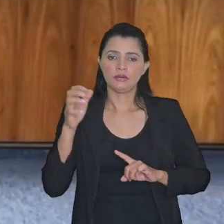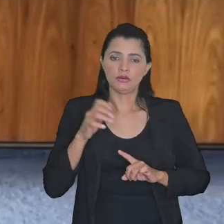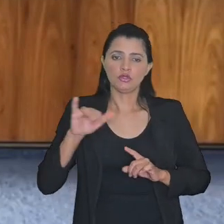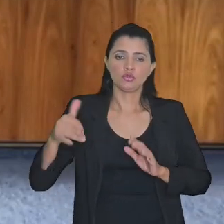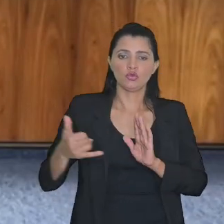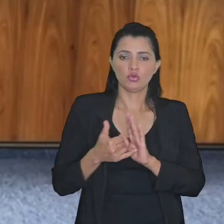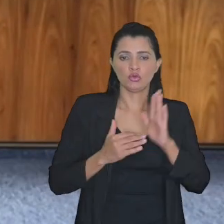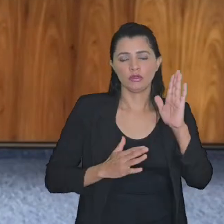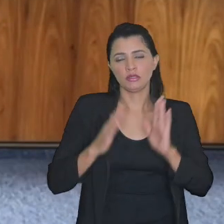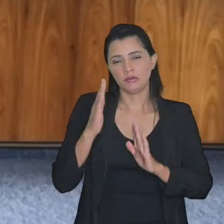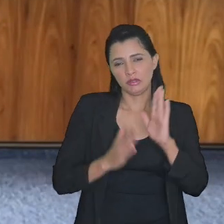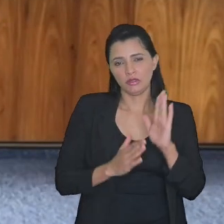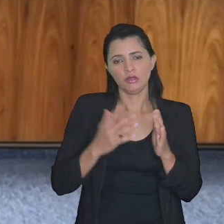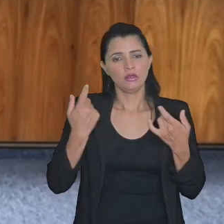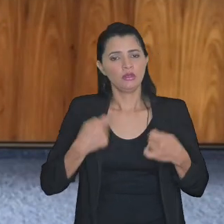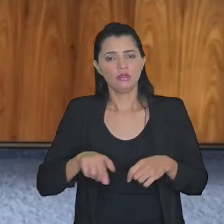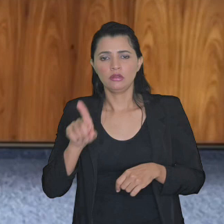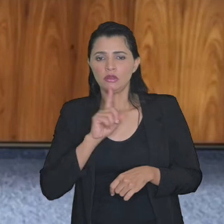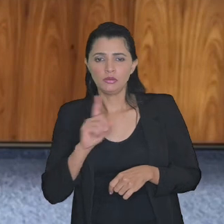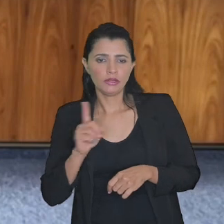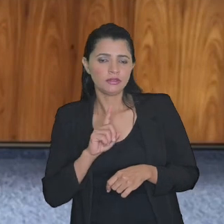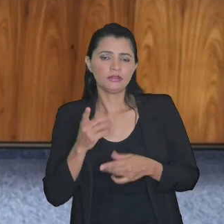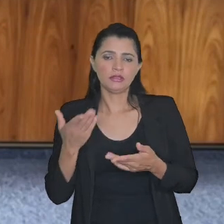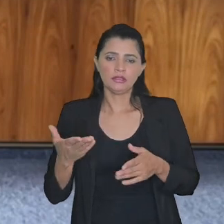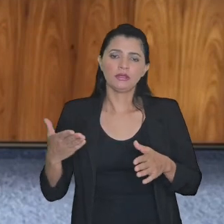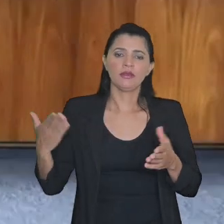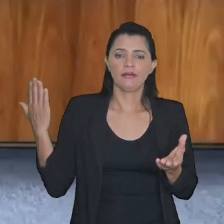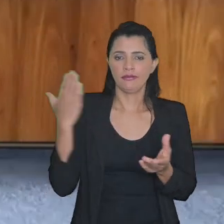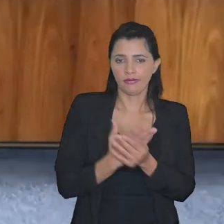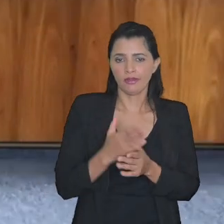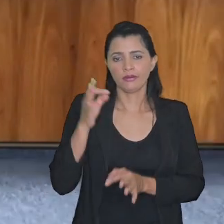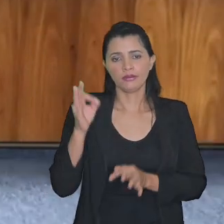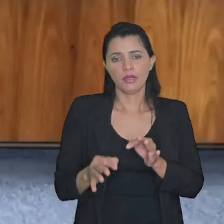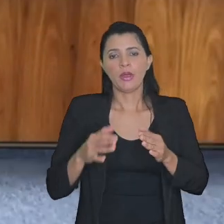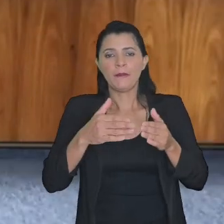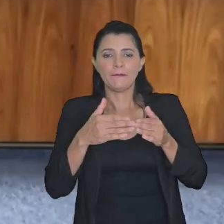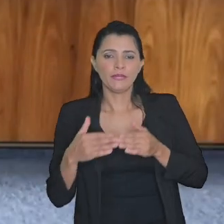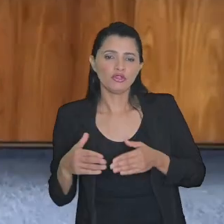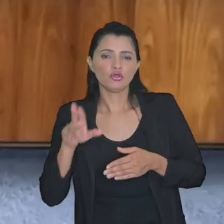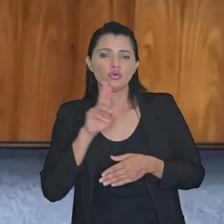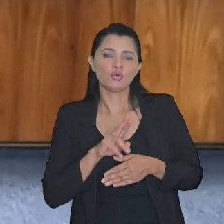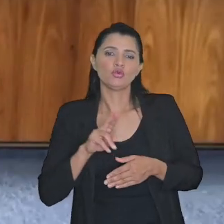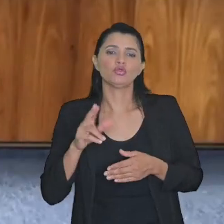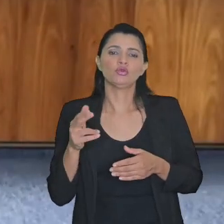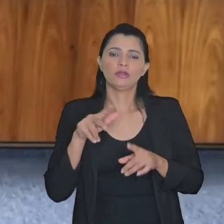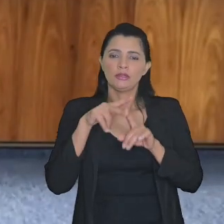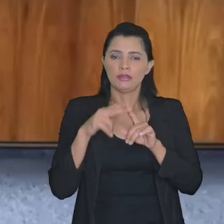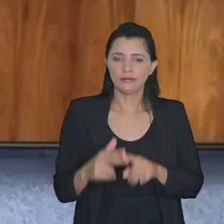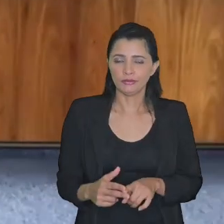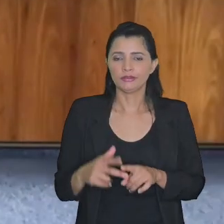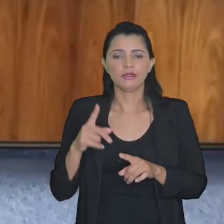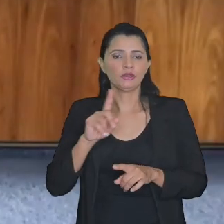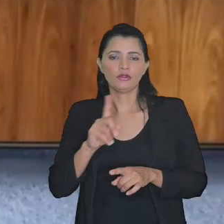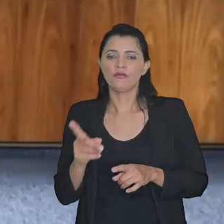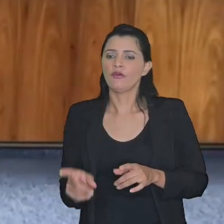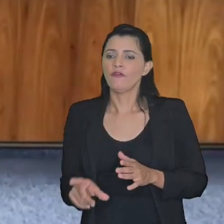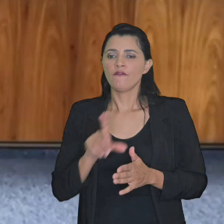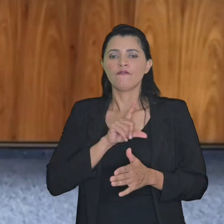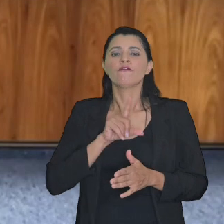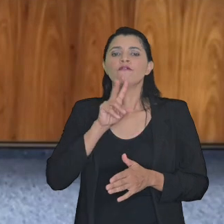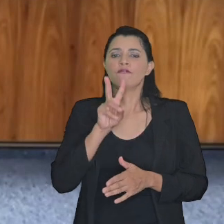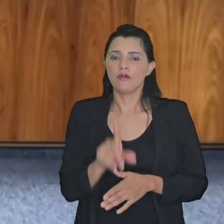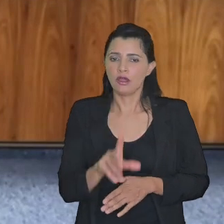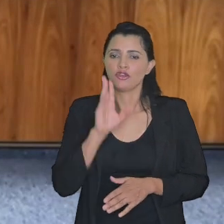dos juros nesse período não precisa meus caros entrar com ação judicial para pedir o uso da atualização e tudo vai retroagir